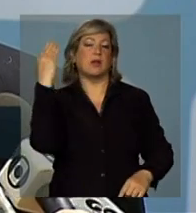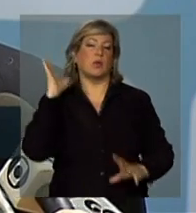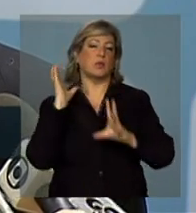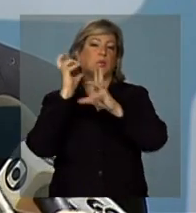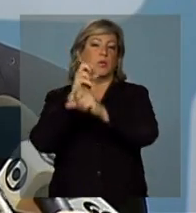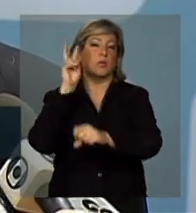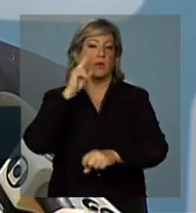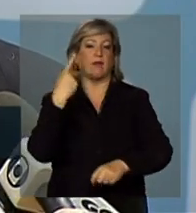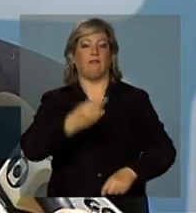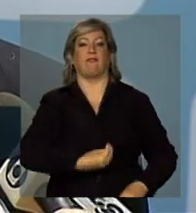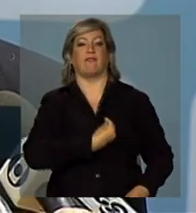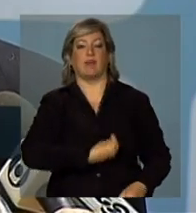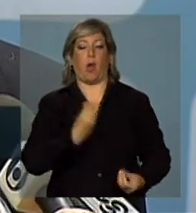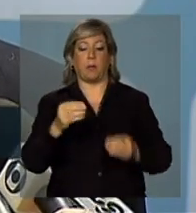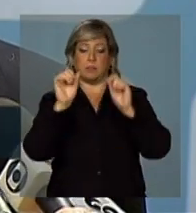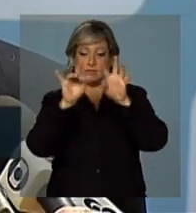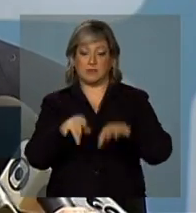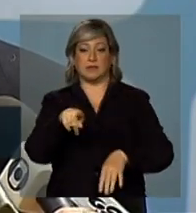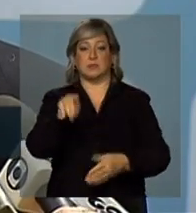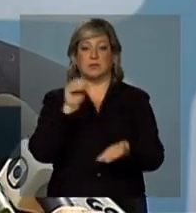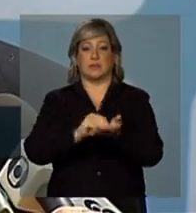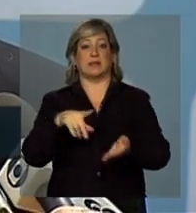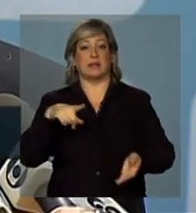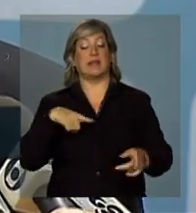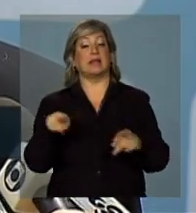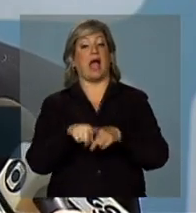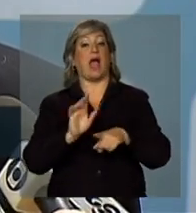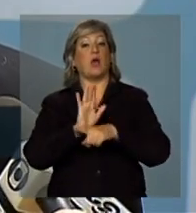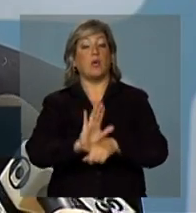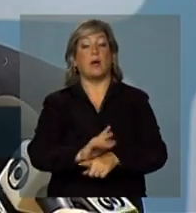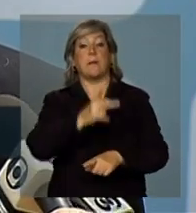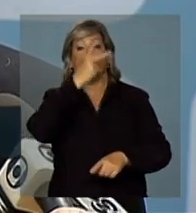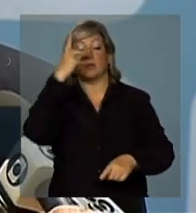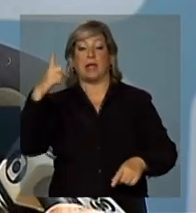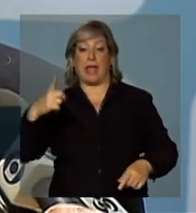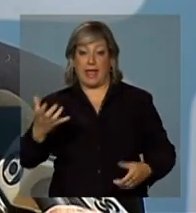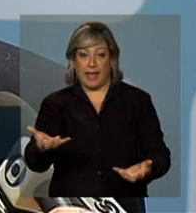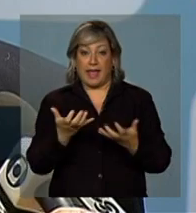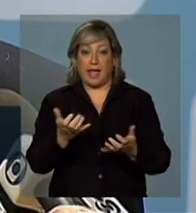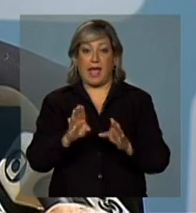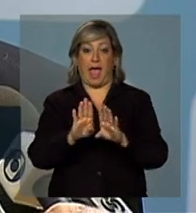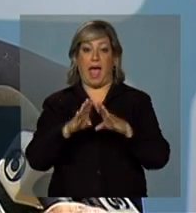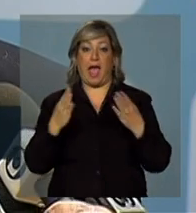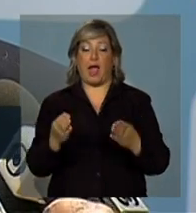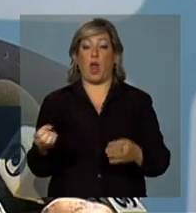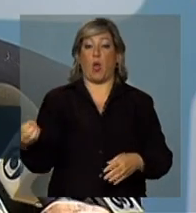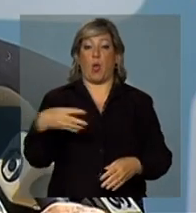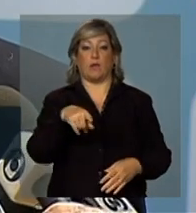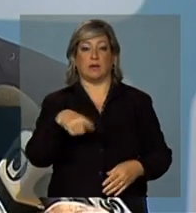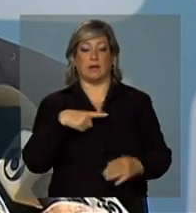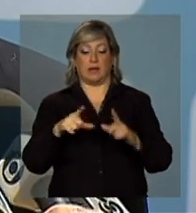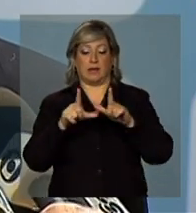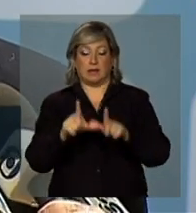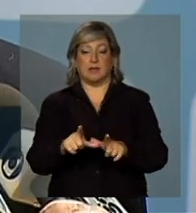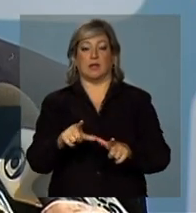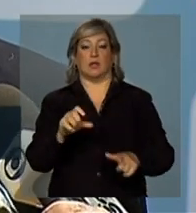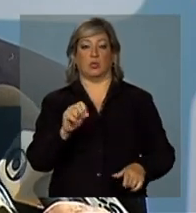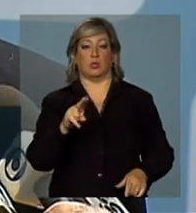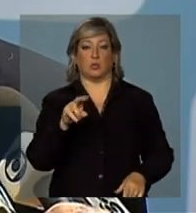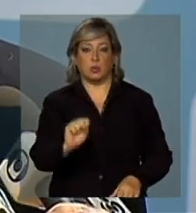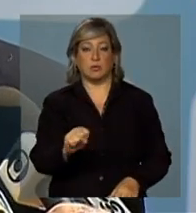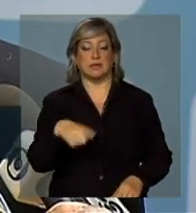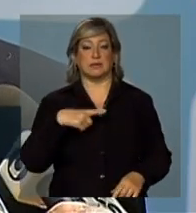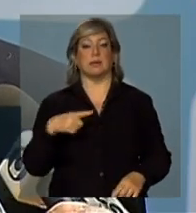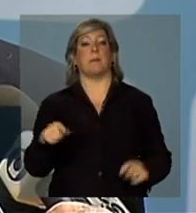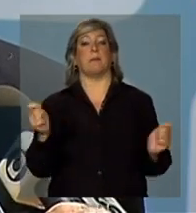pelo Sistema Único de Saúde. Permite também que uma pessoa que queira abrir um número do cartão SUS, ela abra diretamente no portal, ou seja, ela